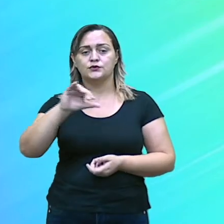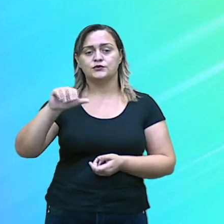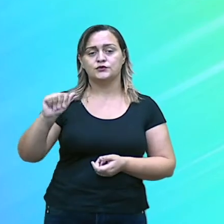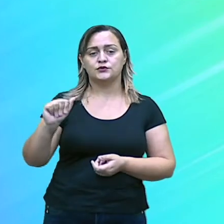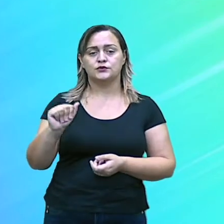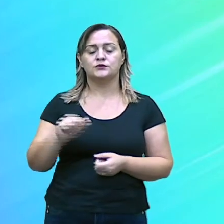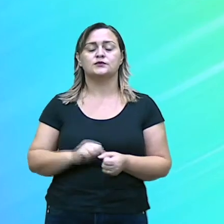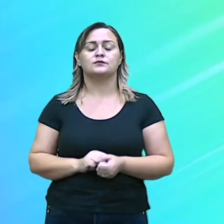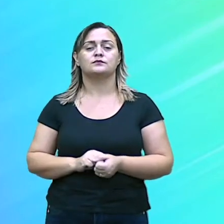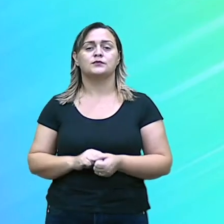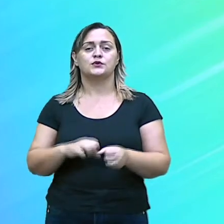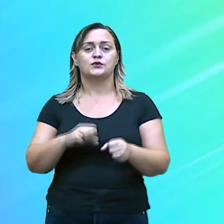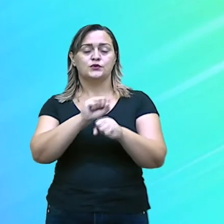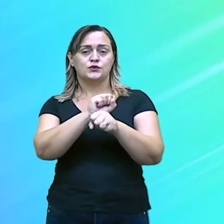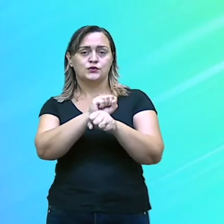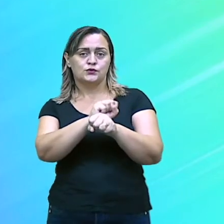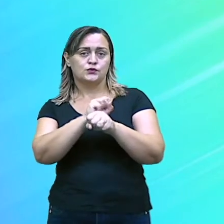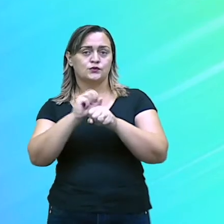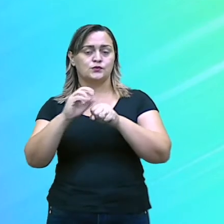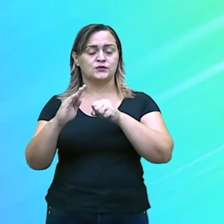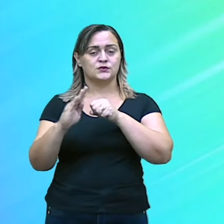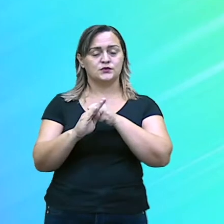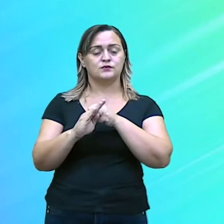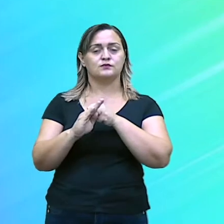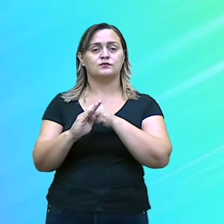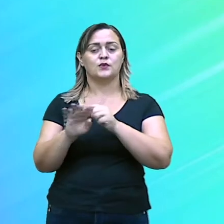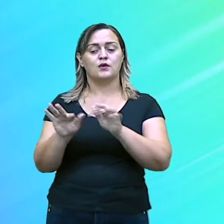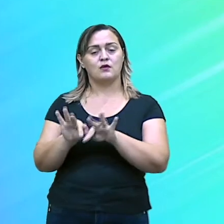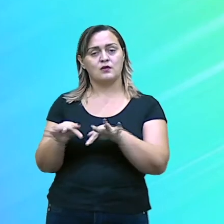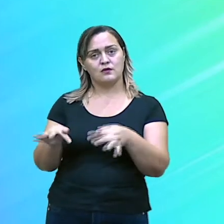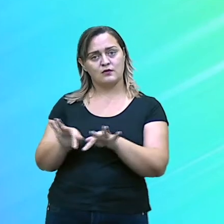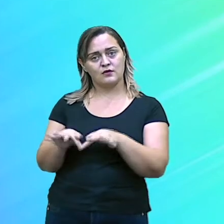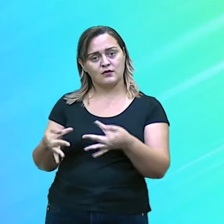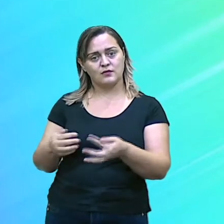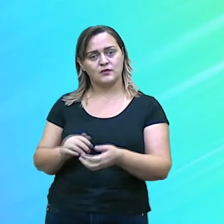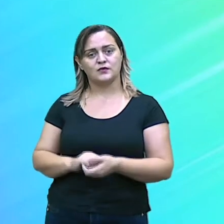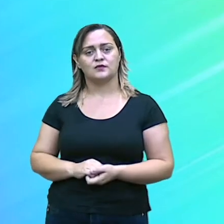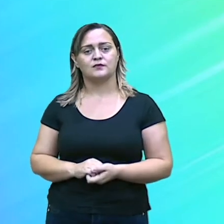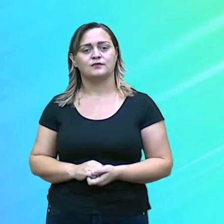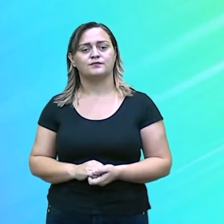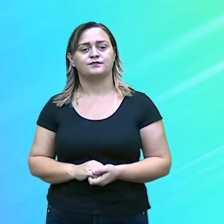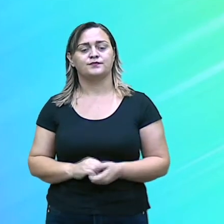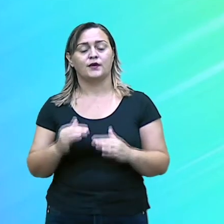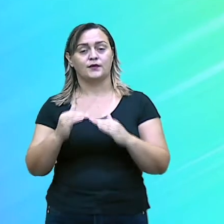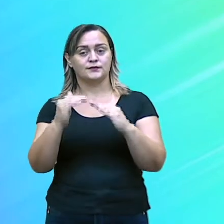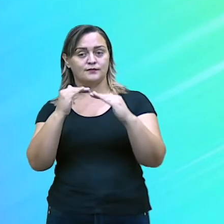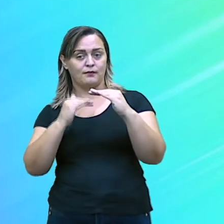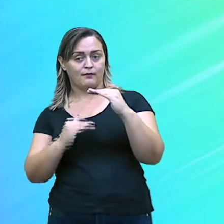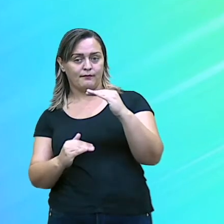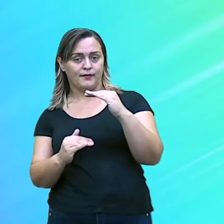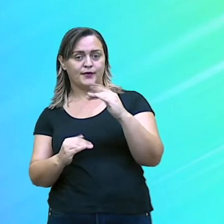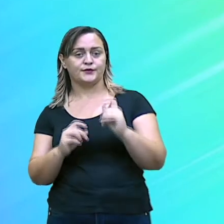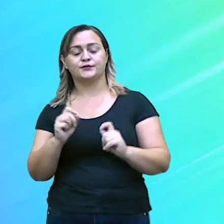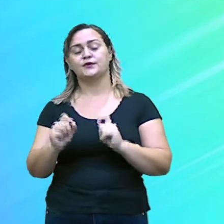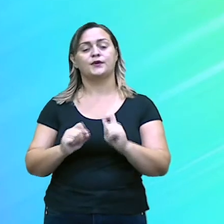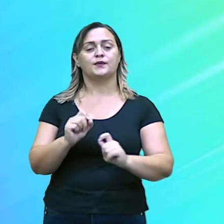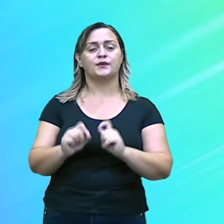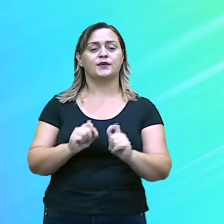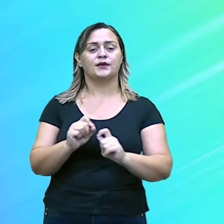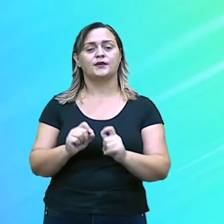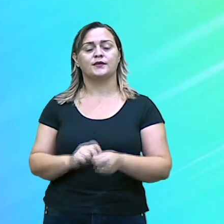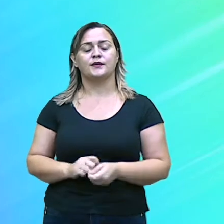substantivo simples. Agora sim, teremos a análise de baixo. E aqui trata-se da